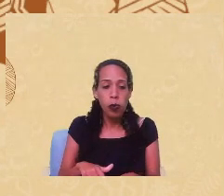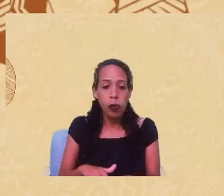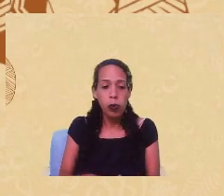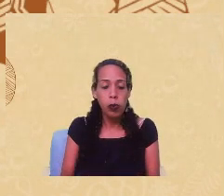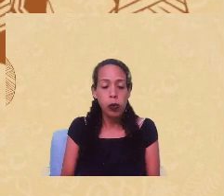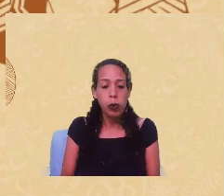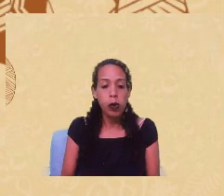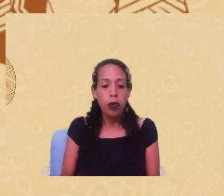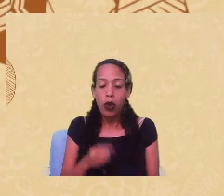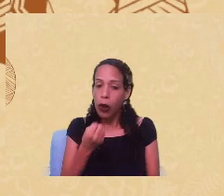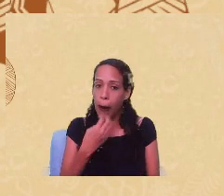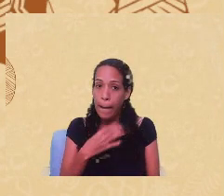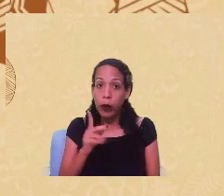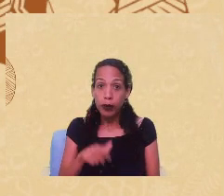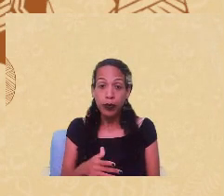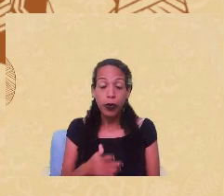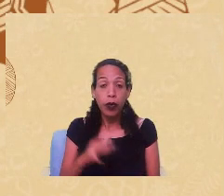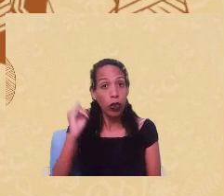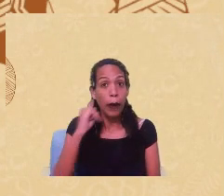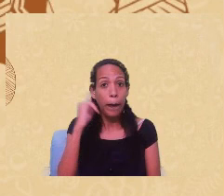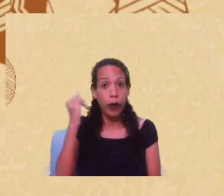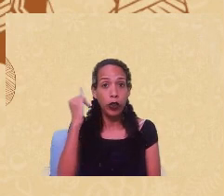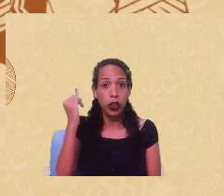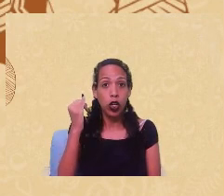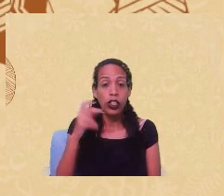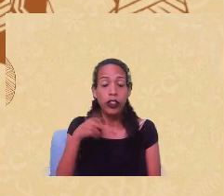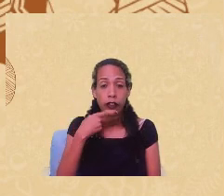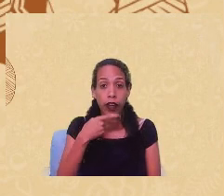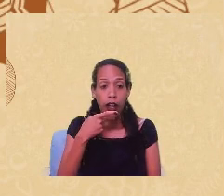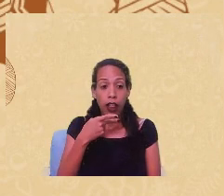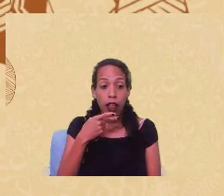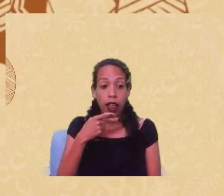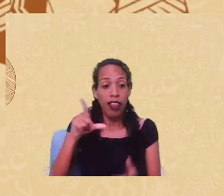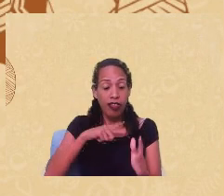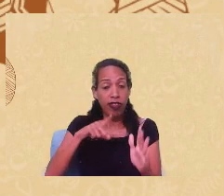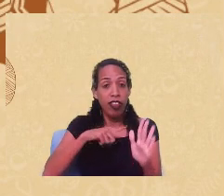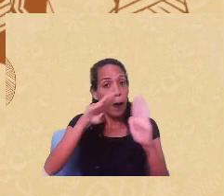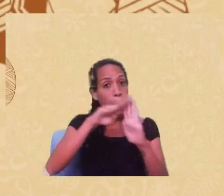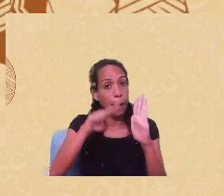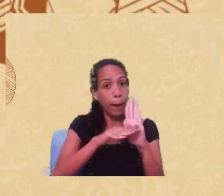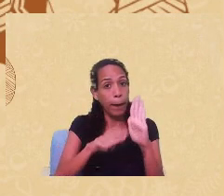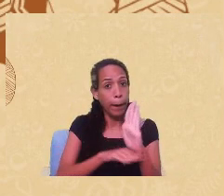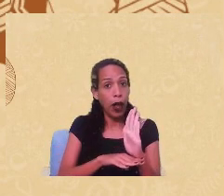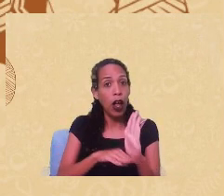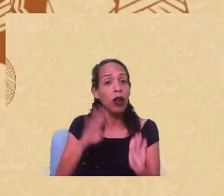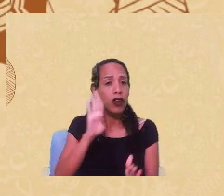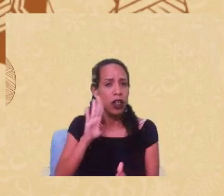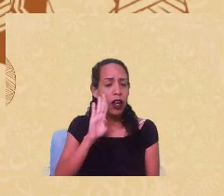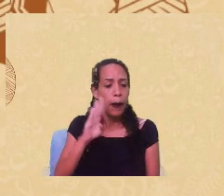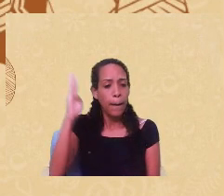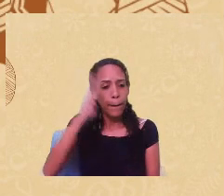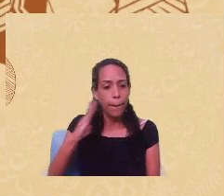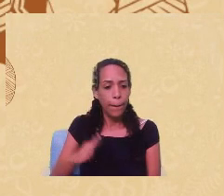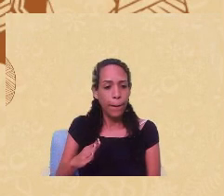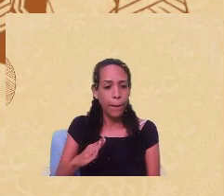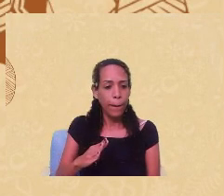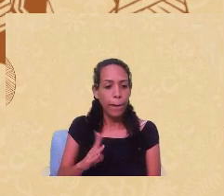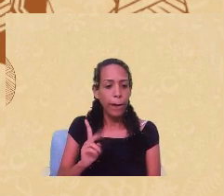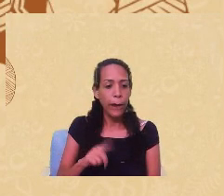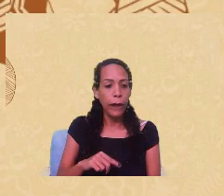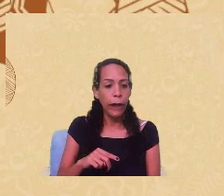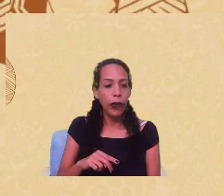Bem, e aí é importante a gente sinalizar que nós temos alguns marcos legais que o Brasil é signatário, eu não vou me adentrar muito nisso, né,